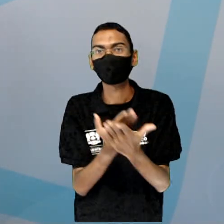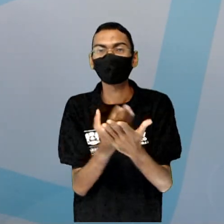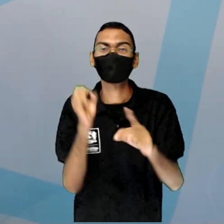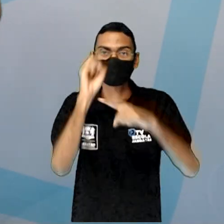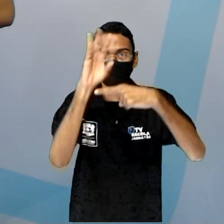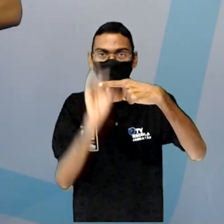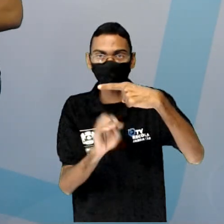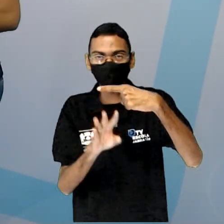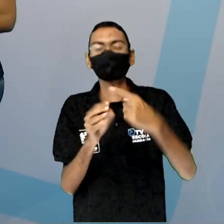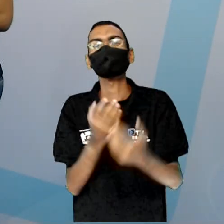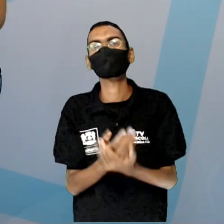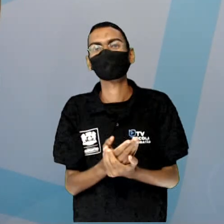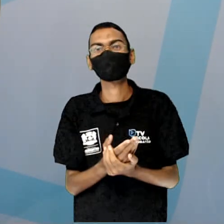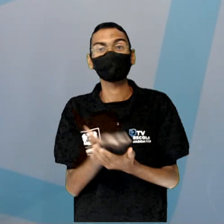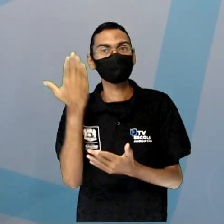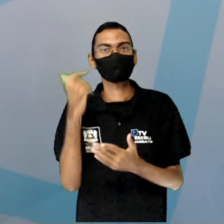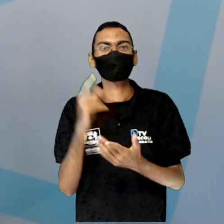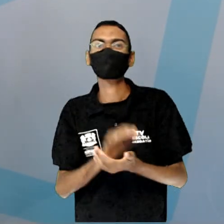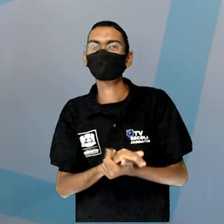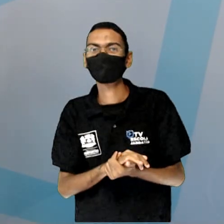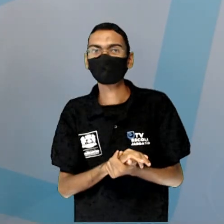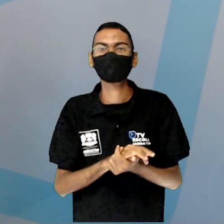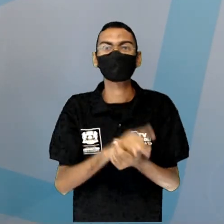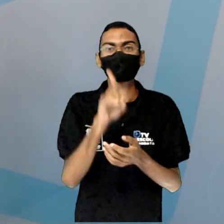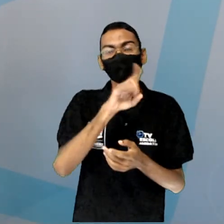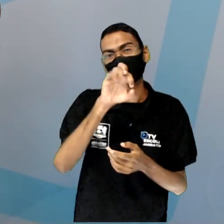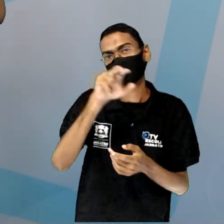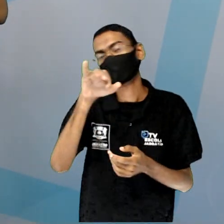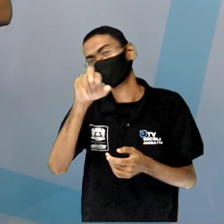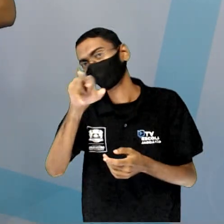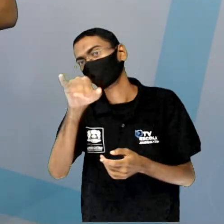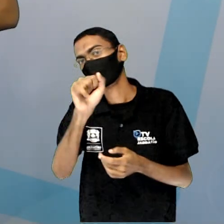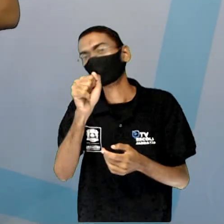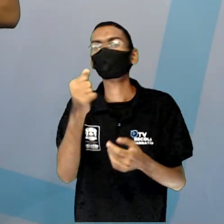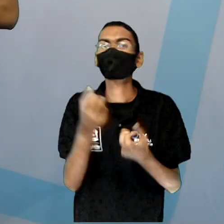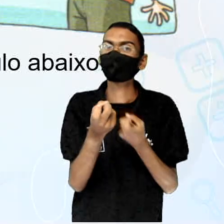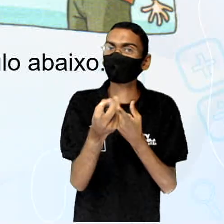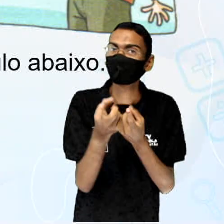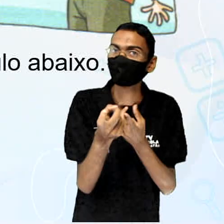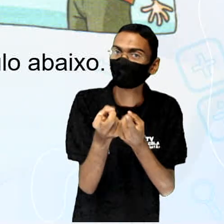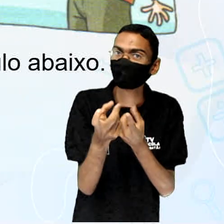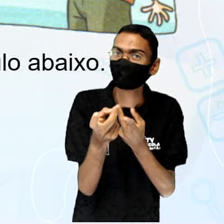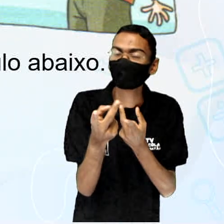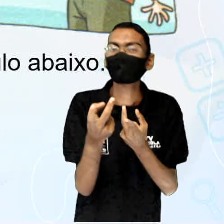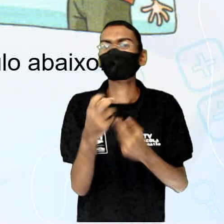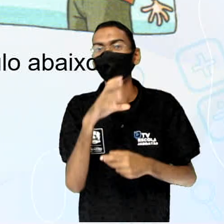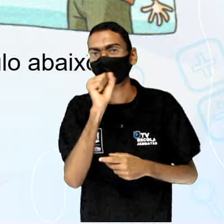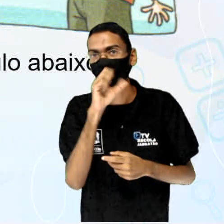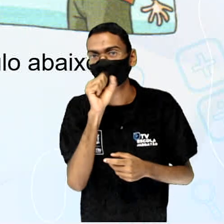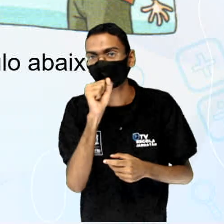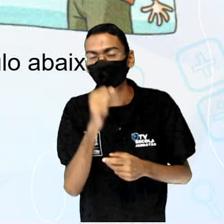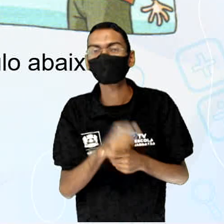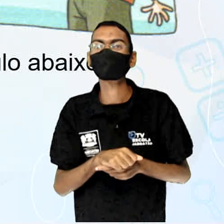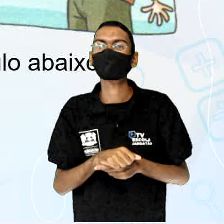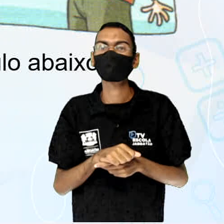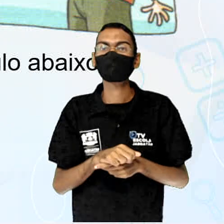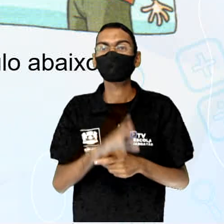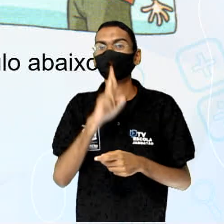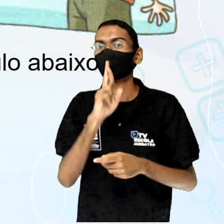Zé Amaro está vendendo laranja e ofereceu ao seu compadre Batista. Olha só como Batista respondeu.